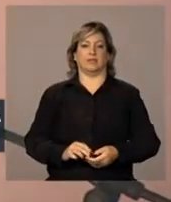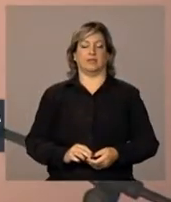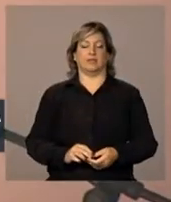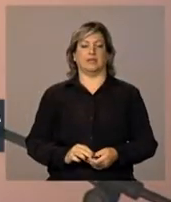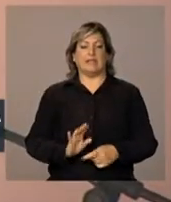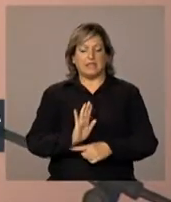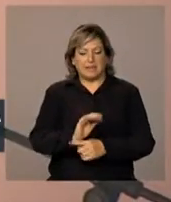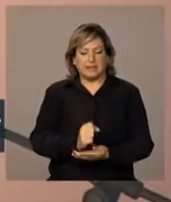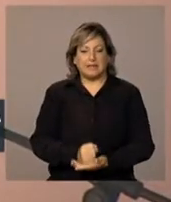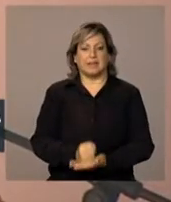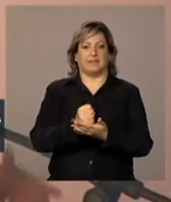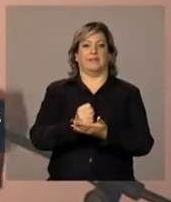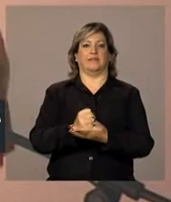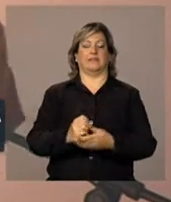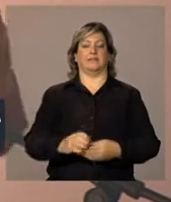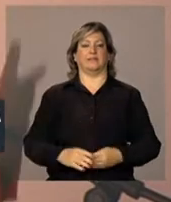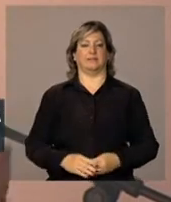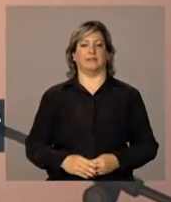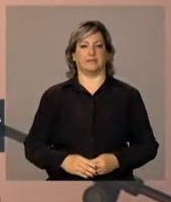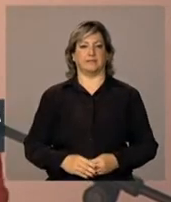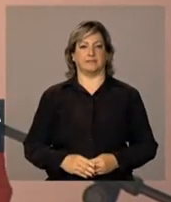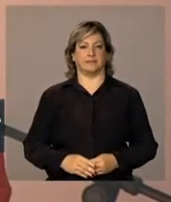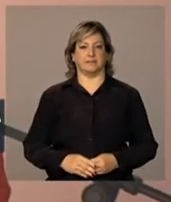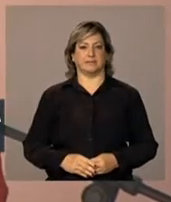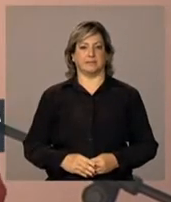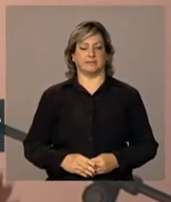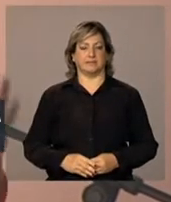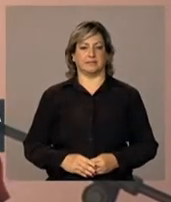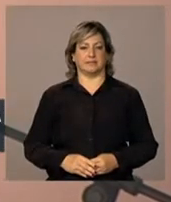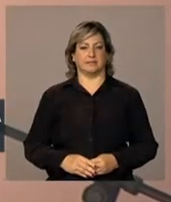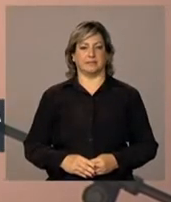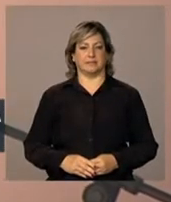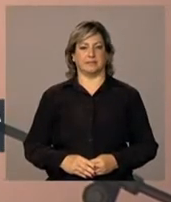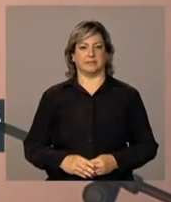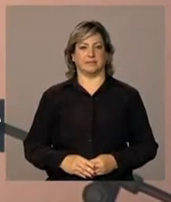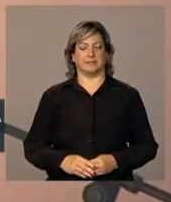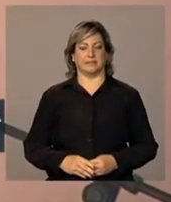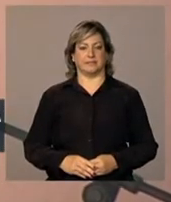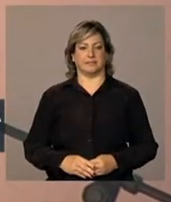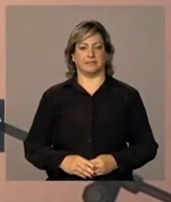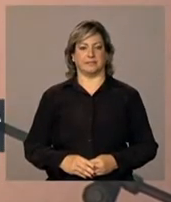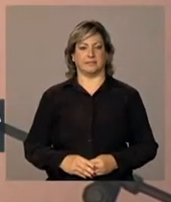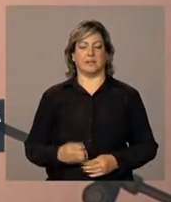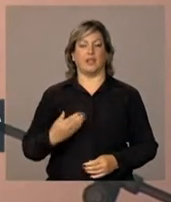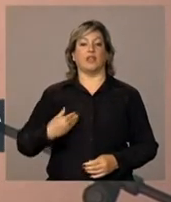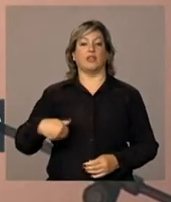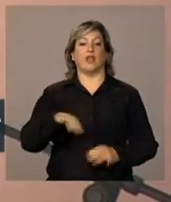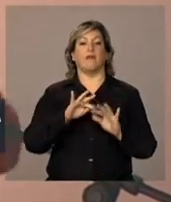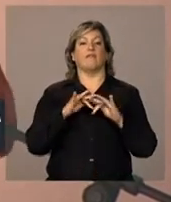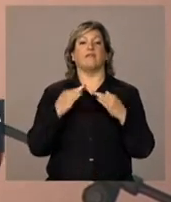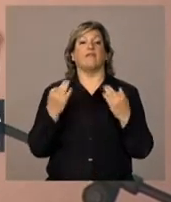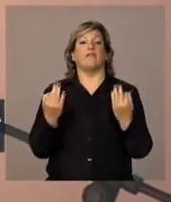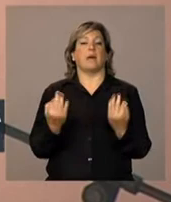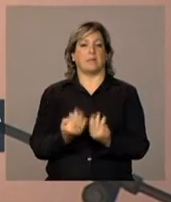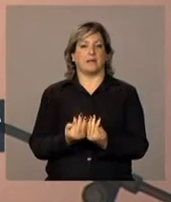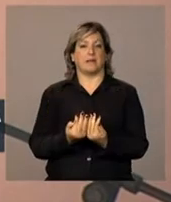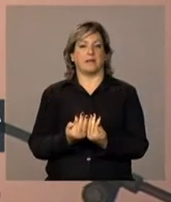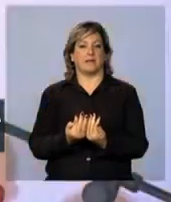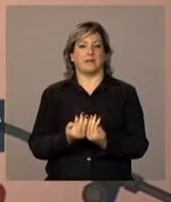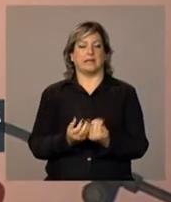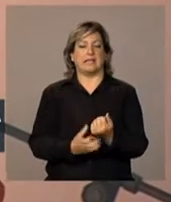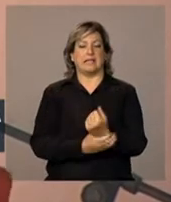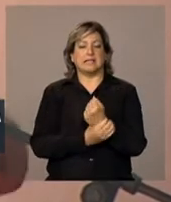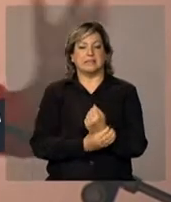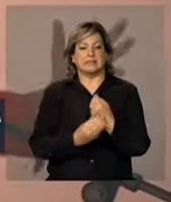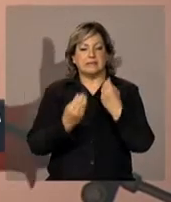defender a nossa família, assegurar a